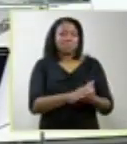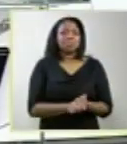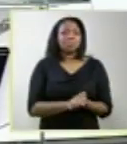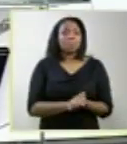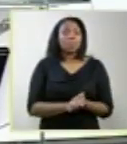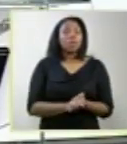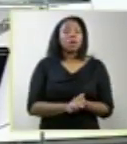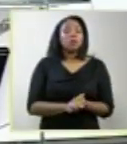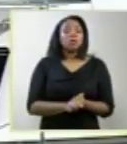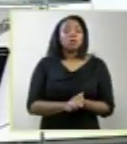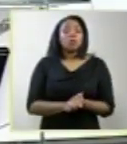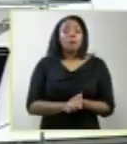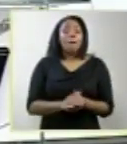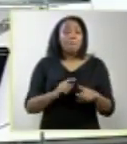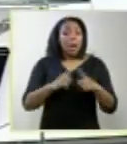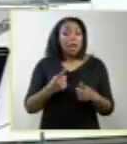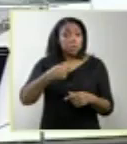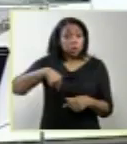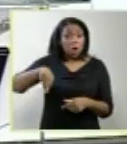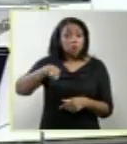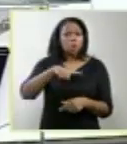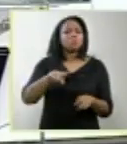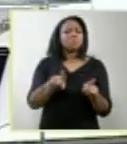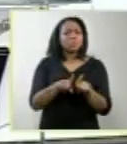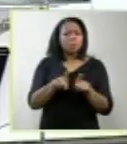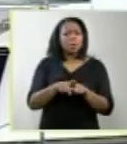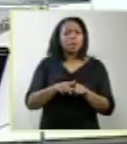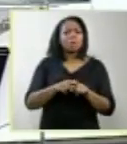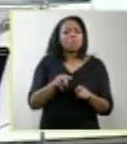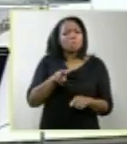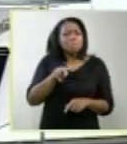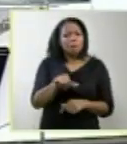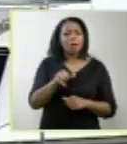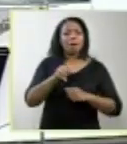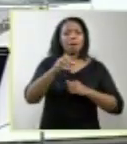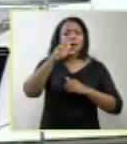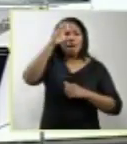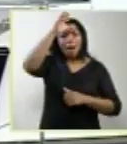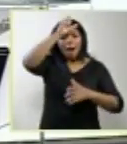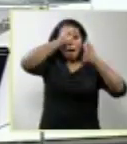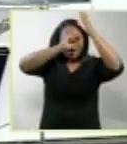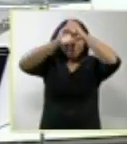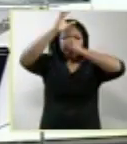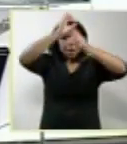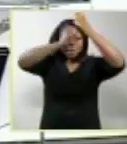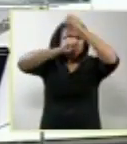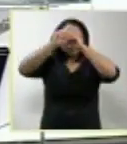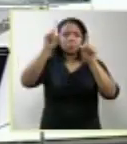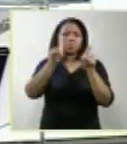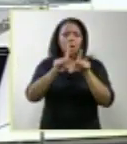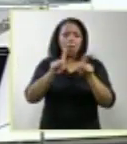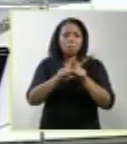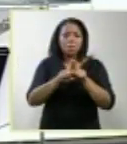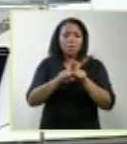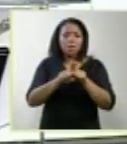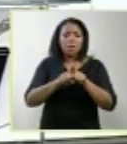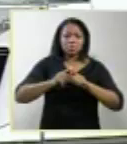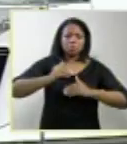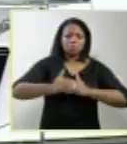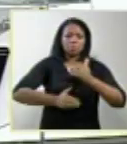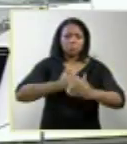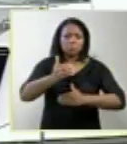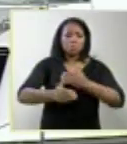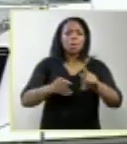Claro que nós também fomos aprendendo a respeito dessa involução e do conhecimento da embriologia